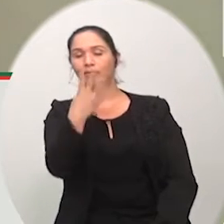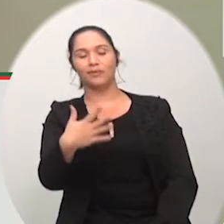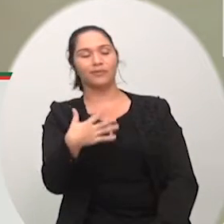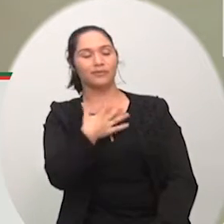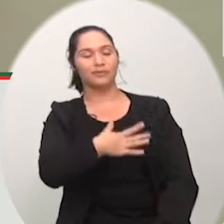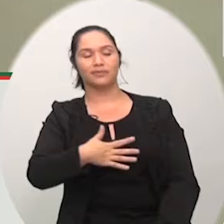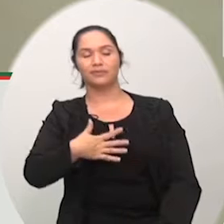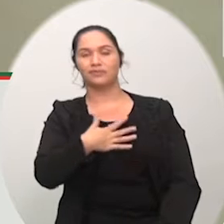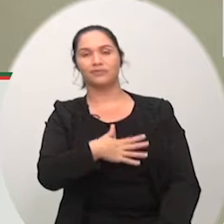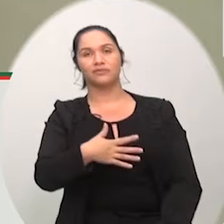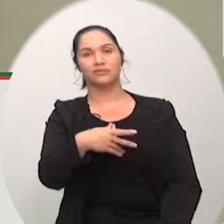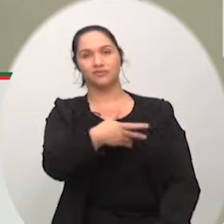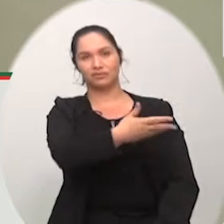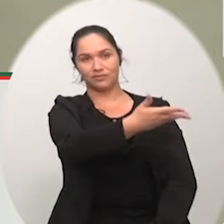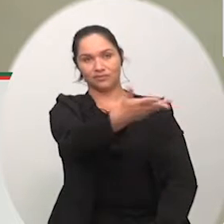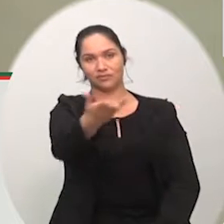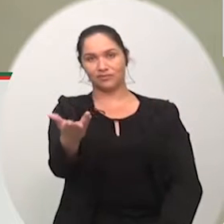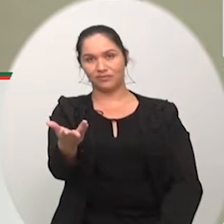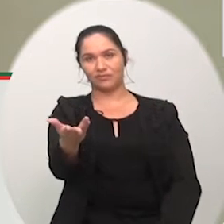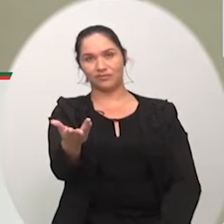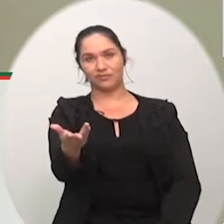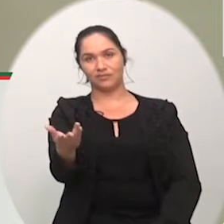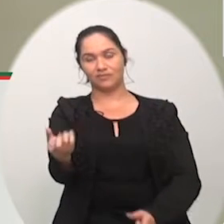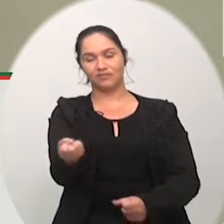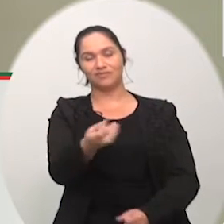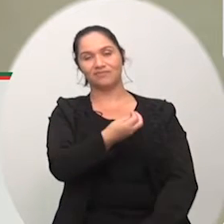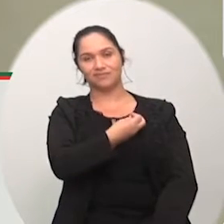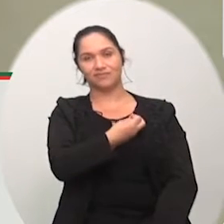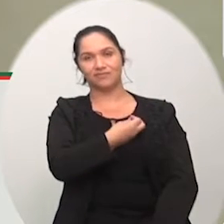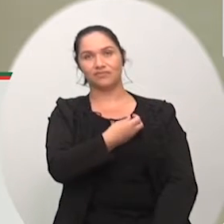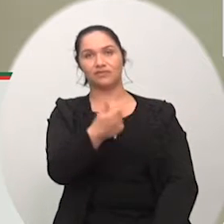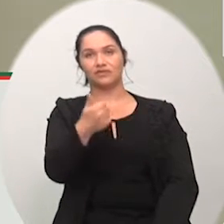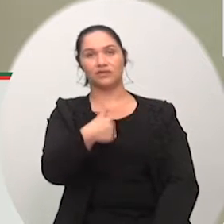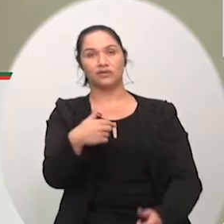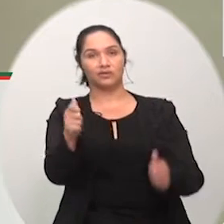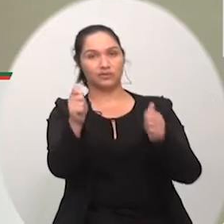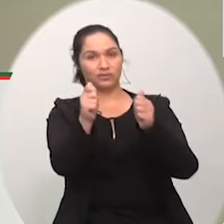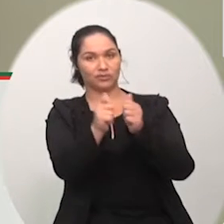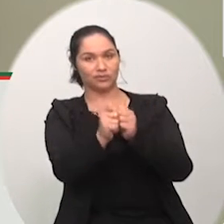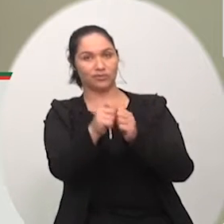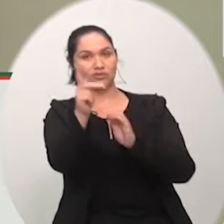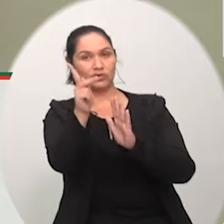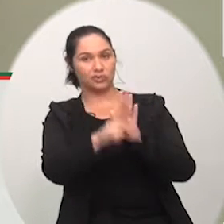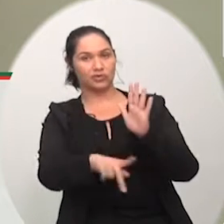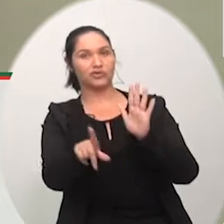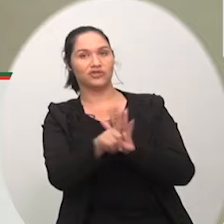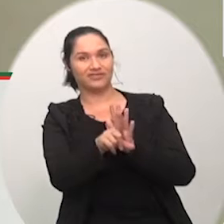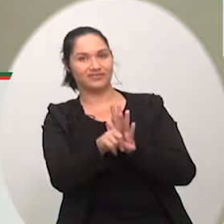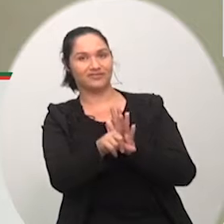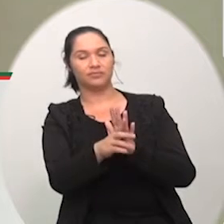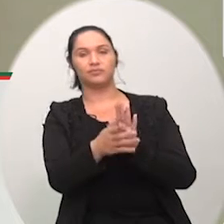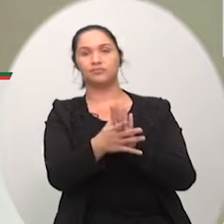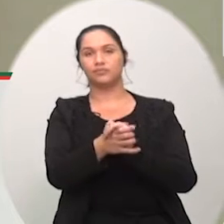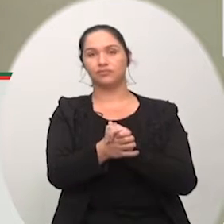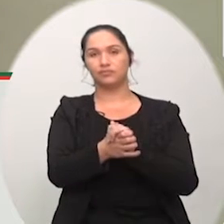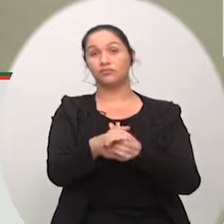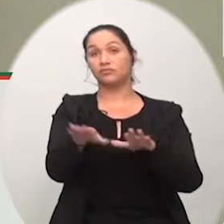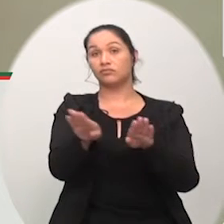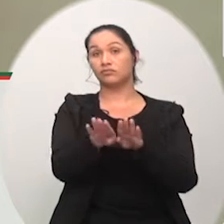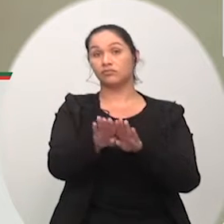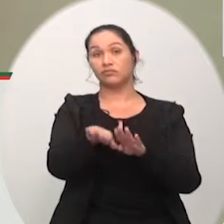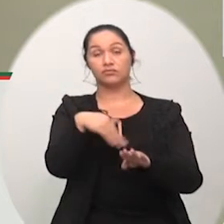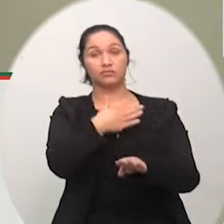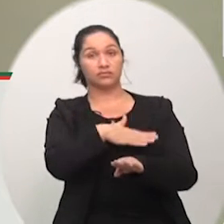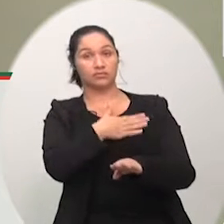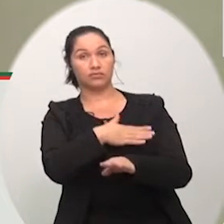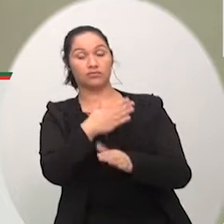já para adiantar conto com o apoio desse vereador nesse projeto de lei Também gostaria